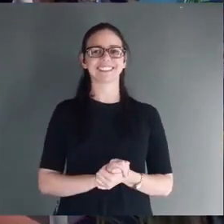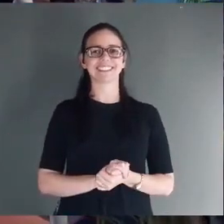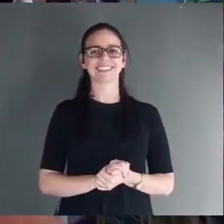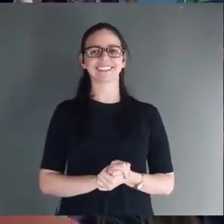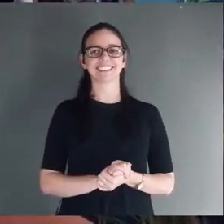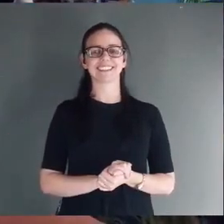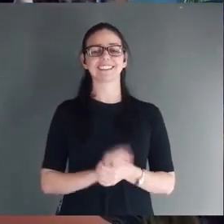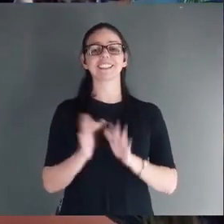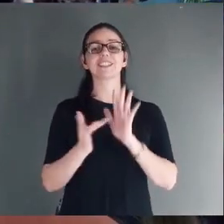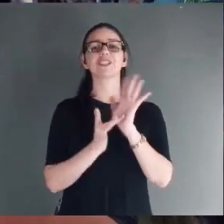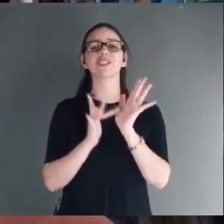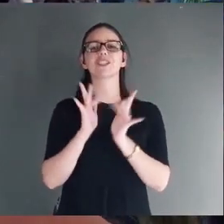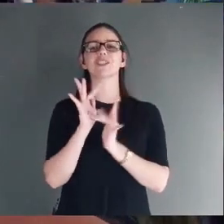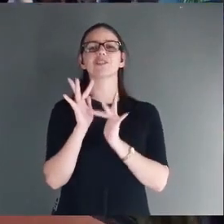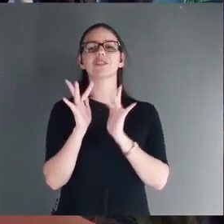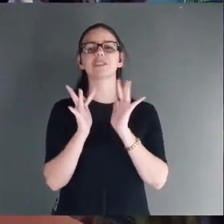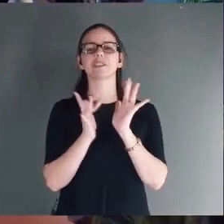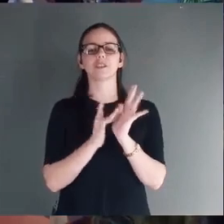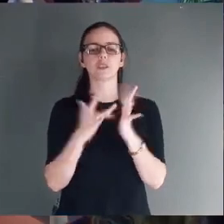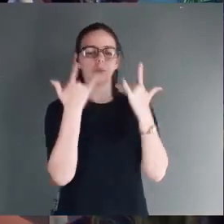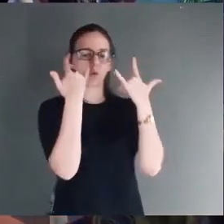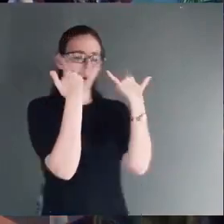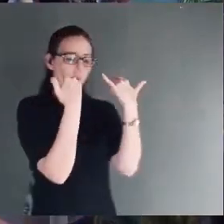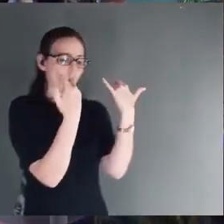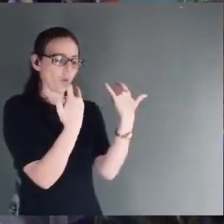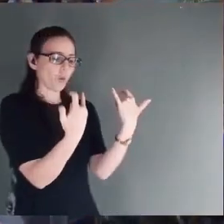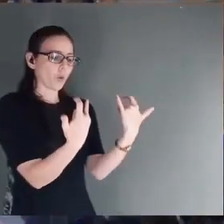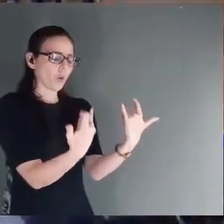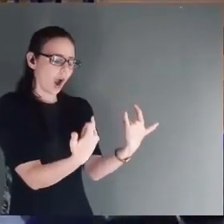Ele atraiu todos a Ele.